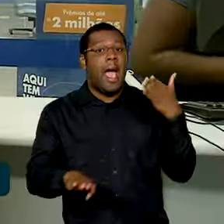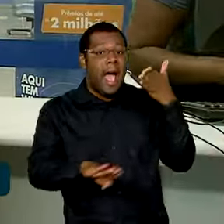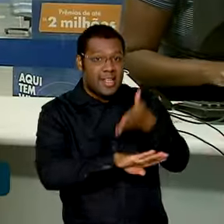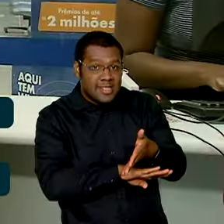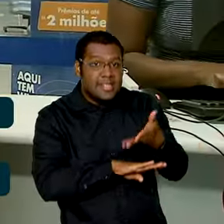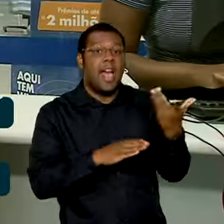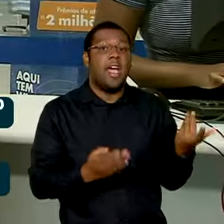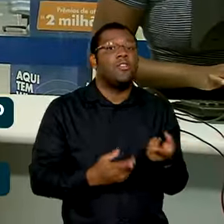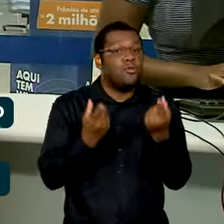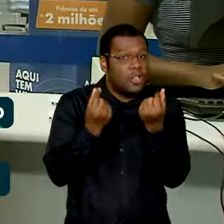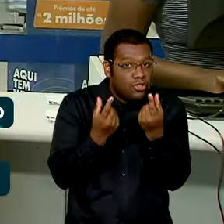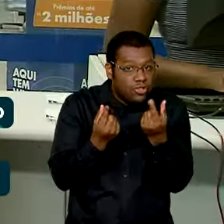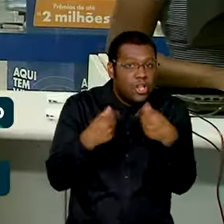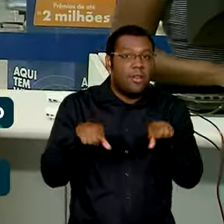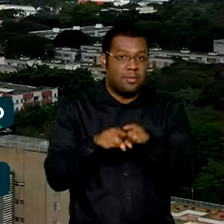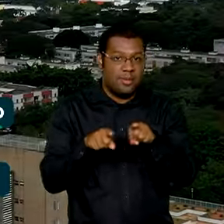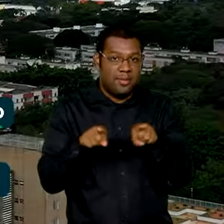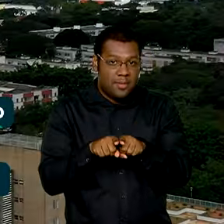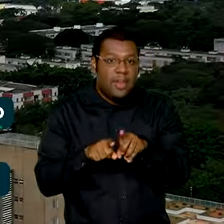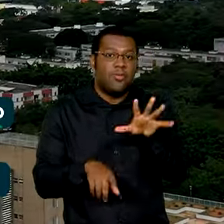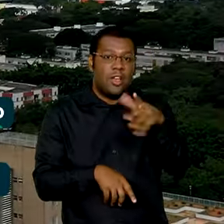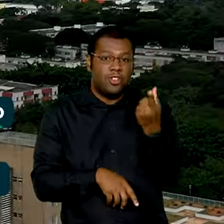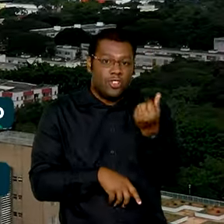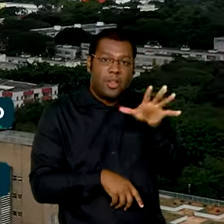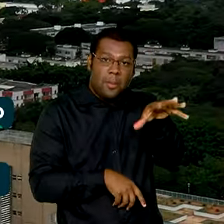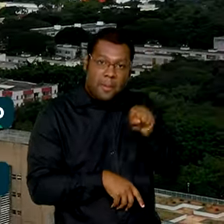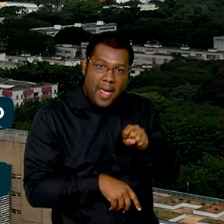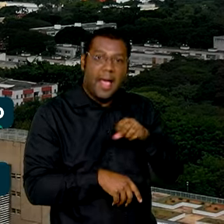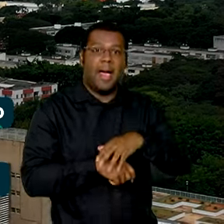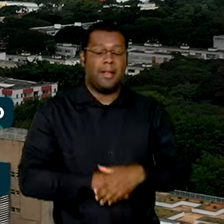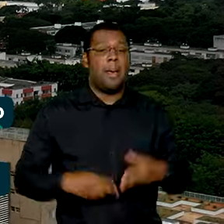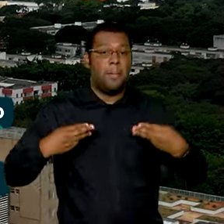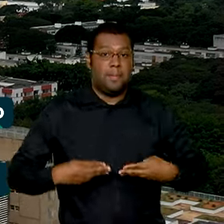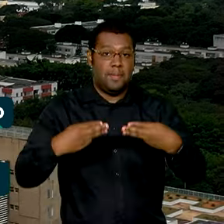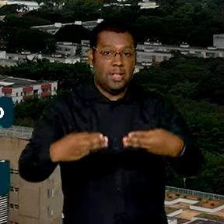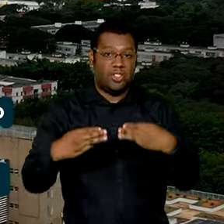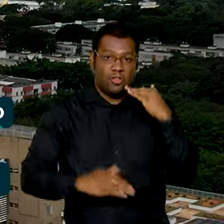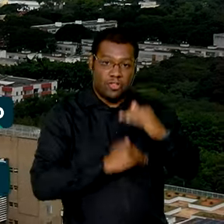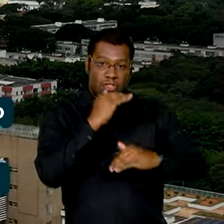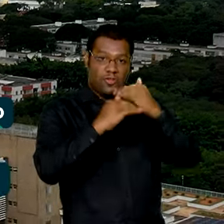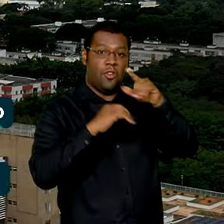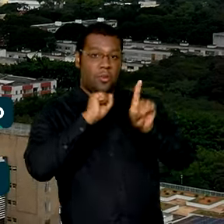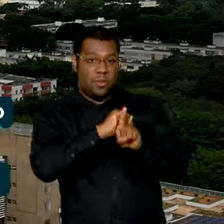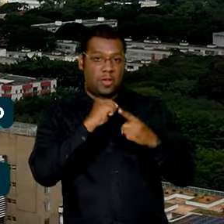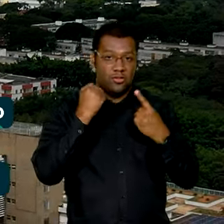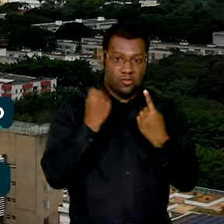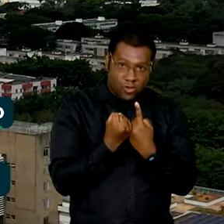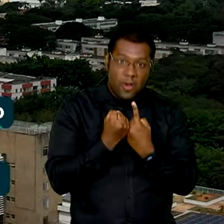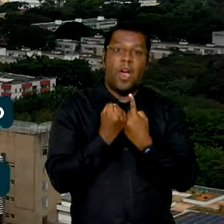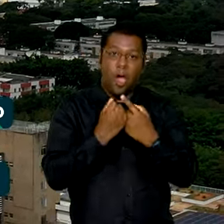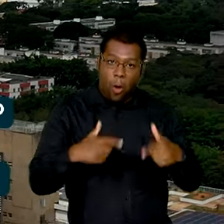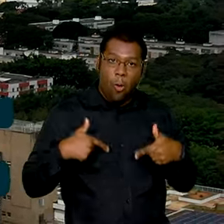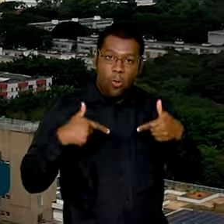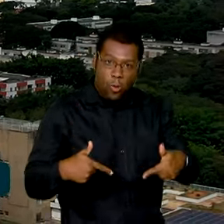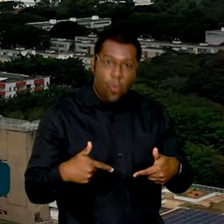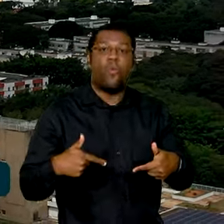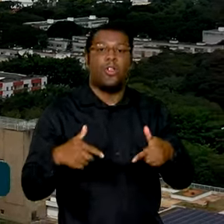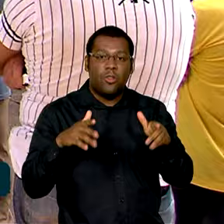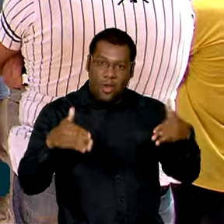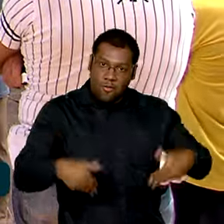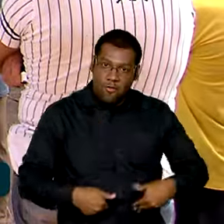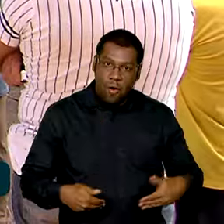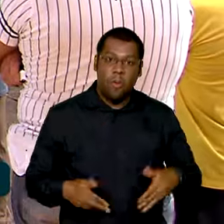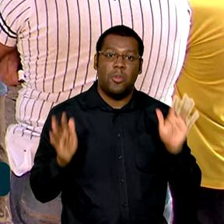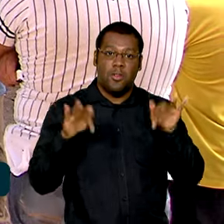e acesso aos saques. O Ministério do Desenvolvimento e Assistência Social, Família e Combate à Fome atribuiu